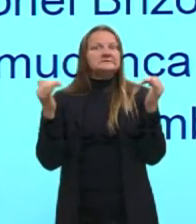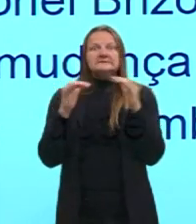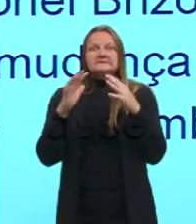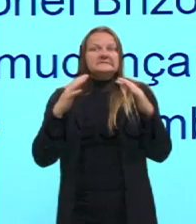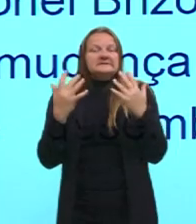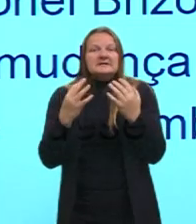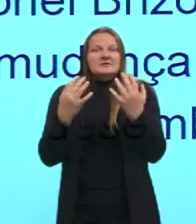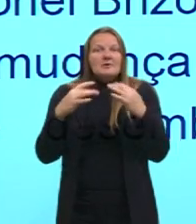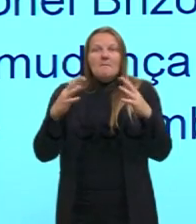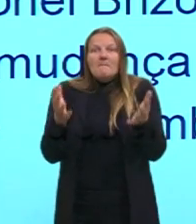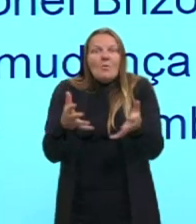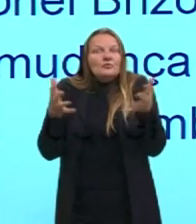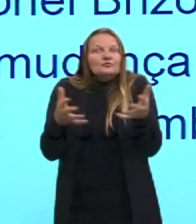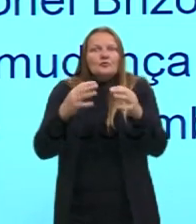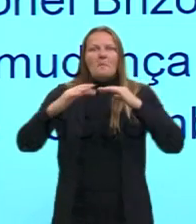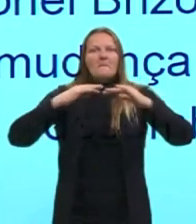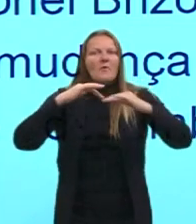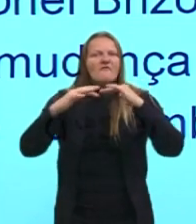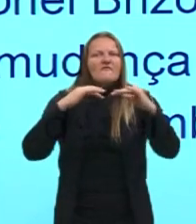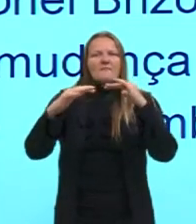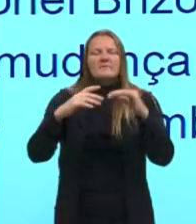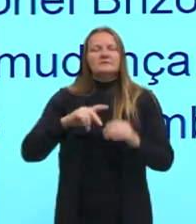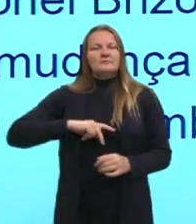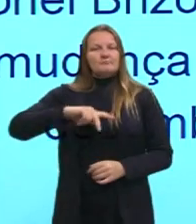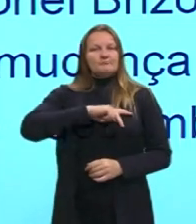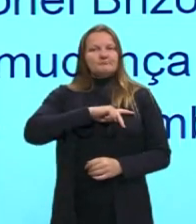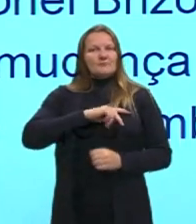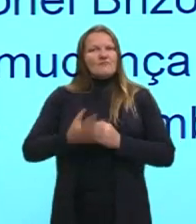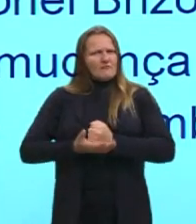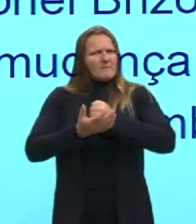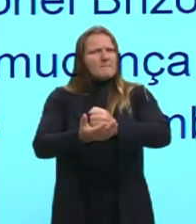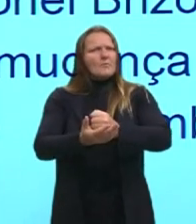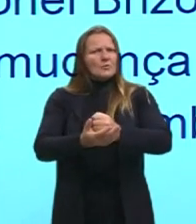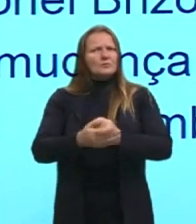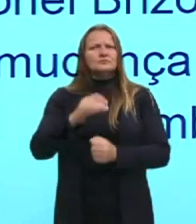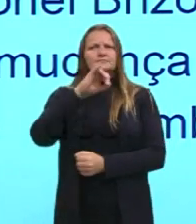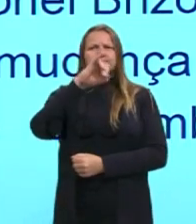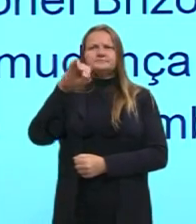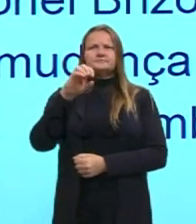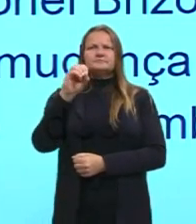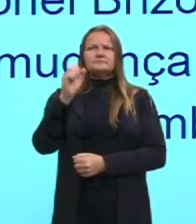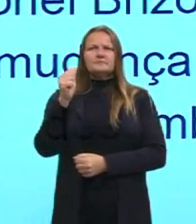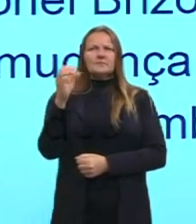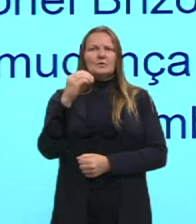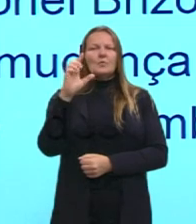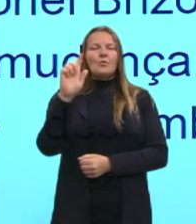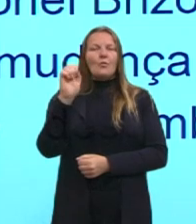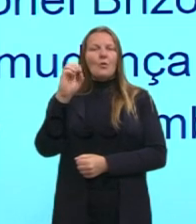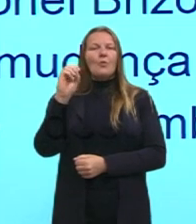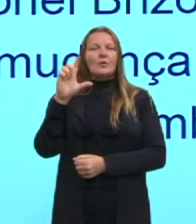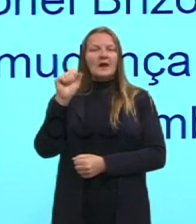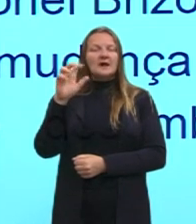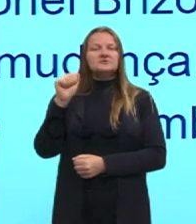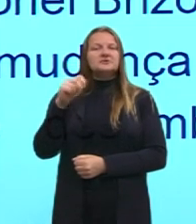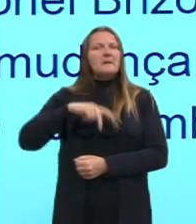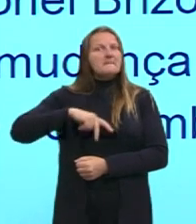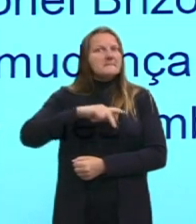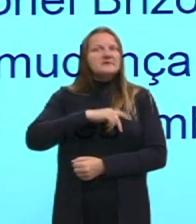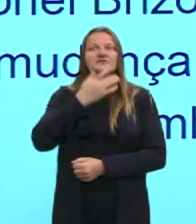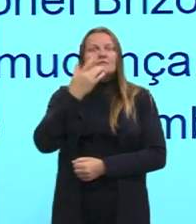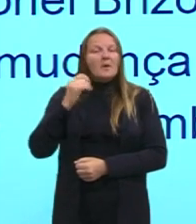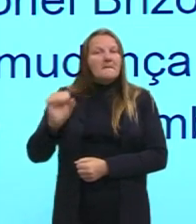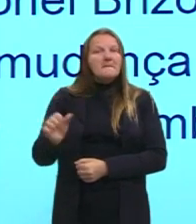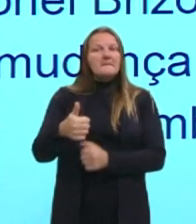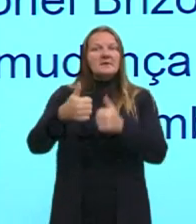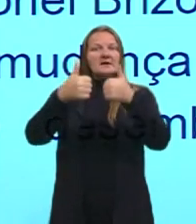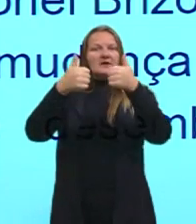E aqui mostra o apoio popular que o João Goulart tinha. O João Goulart era muito popular e se esperava que ele fosse melhorar